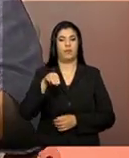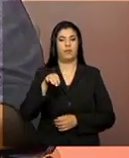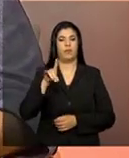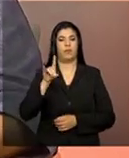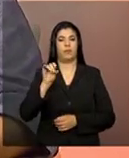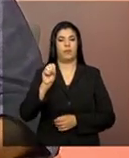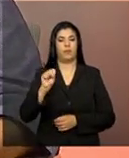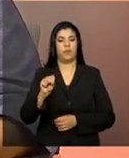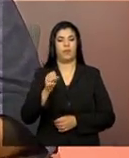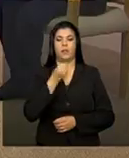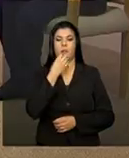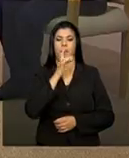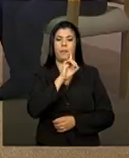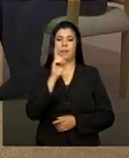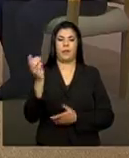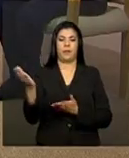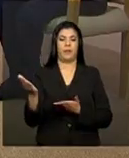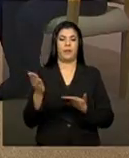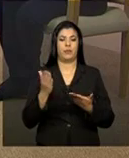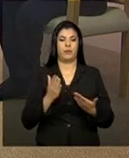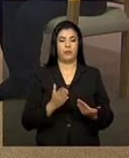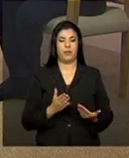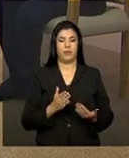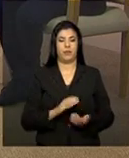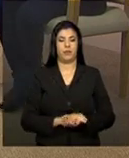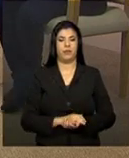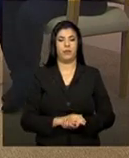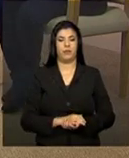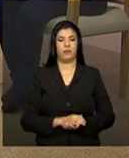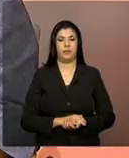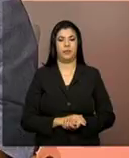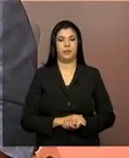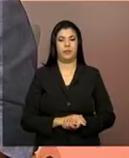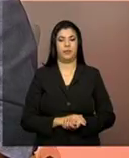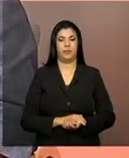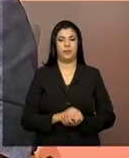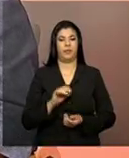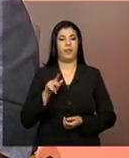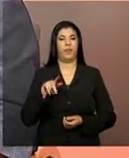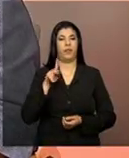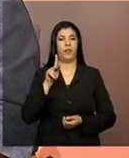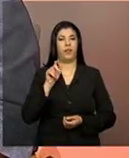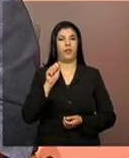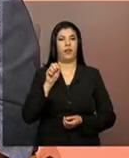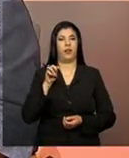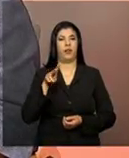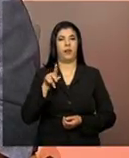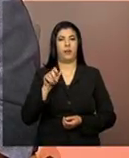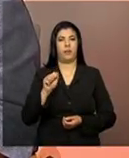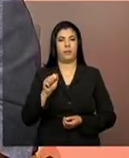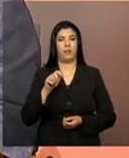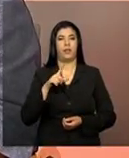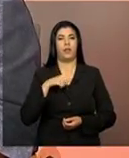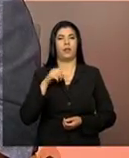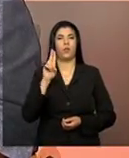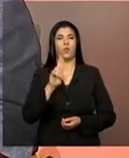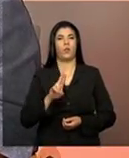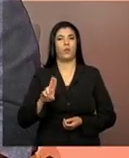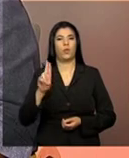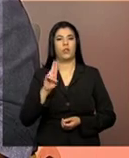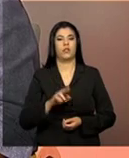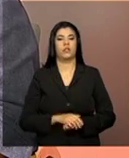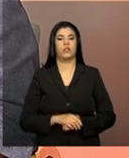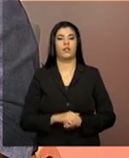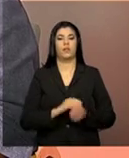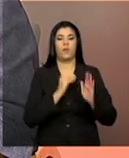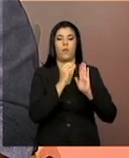Bom dia, sejam bem-vindas. Bom dia. Camila, a utilização do prontuário eletrônico simplificado, ele